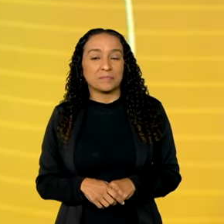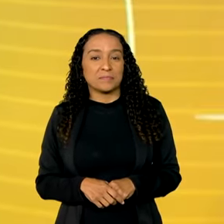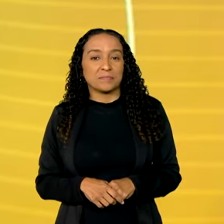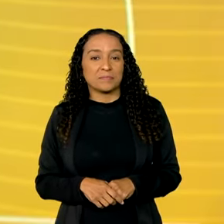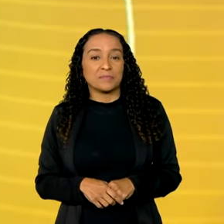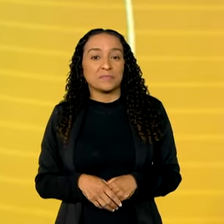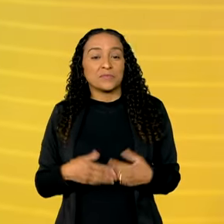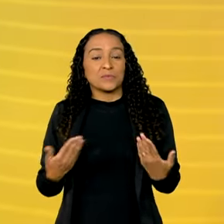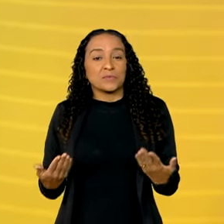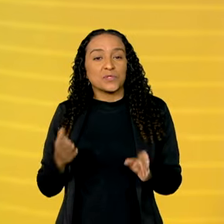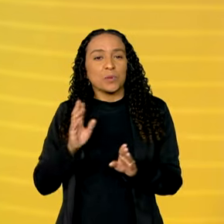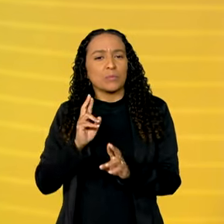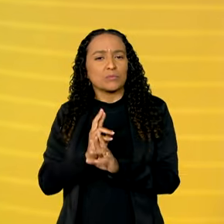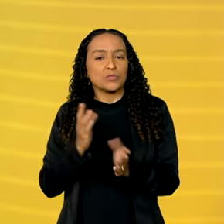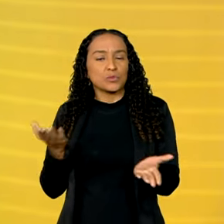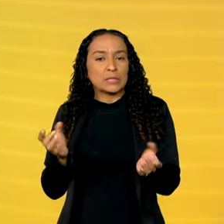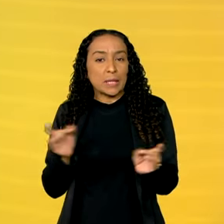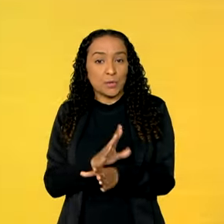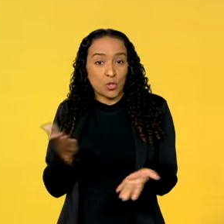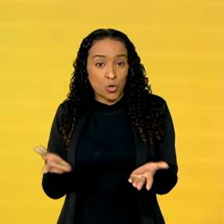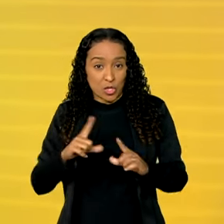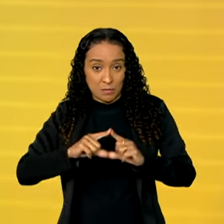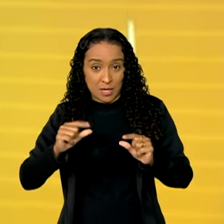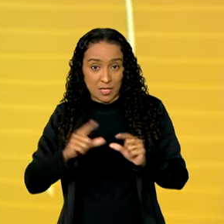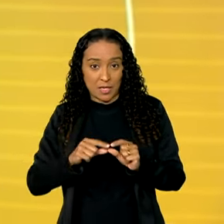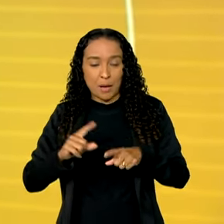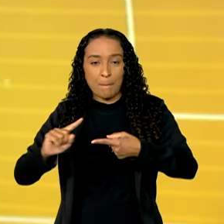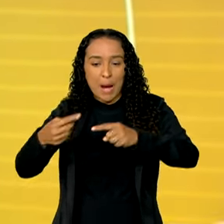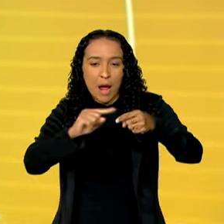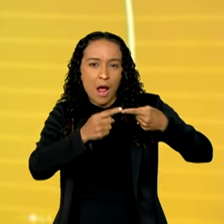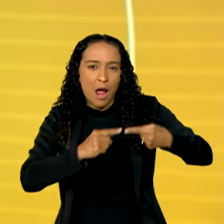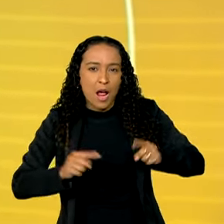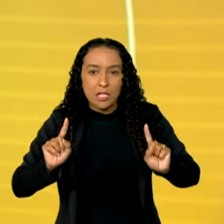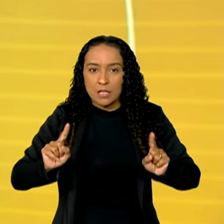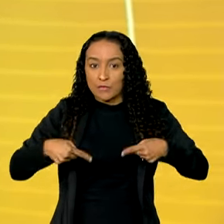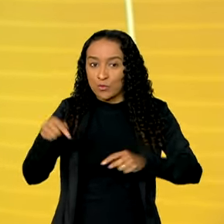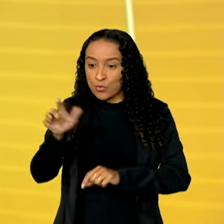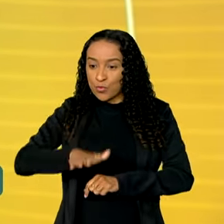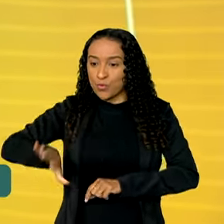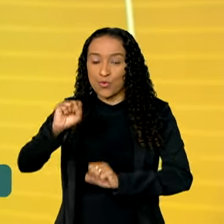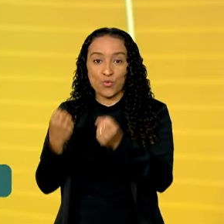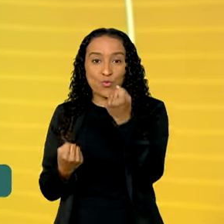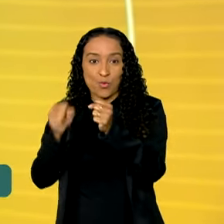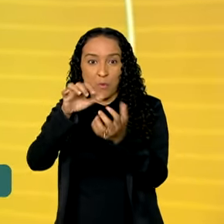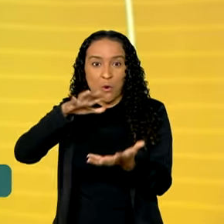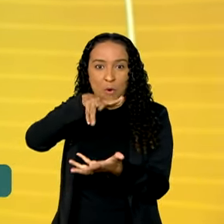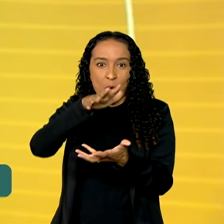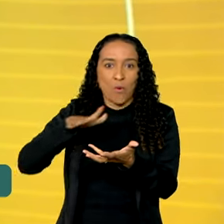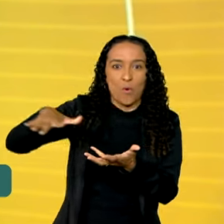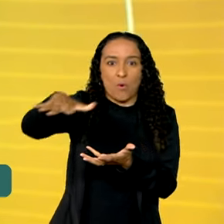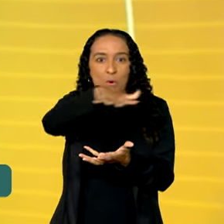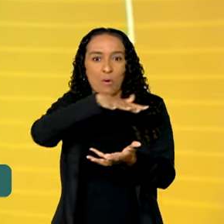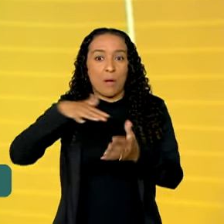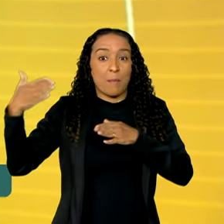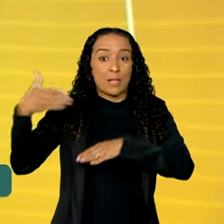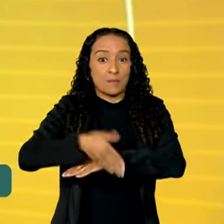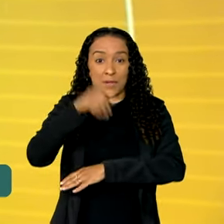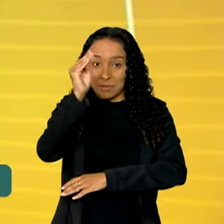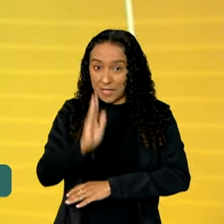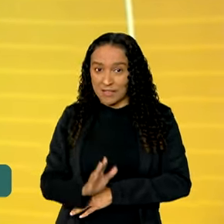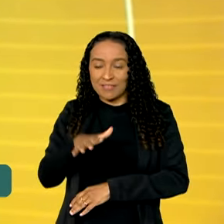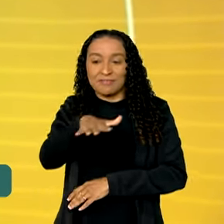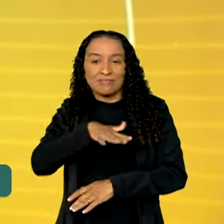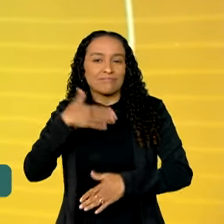O encontro que termina hoje aqui em Brasília discute os desafios da indústria aeroespacial e a participação